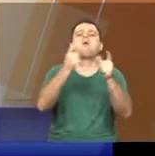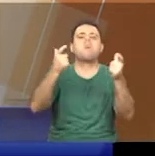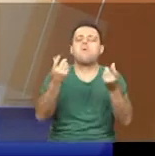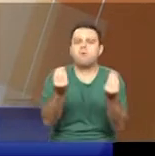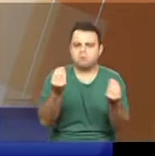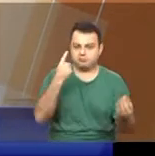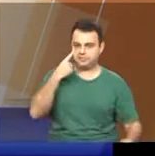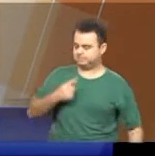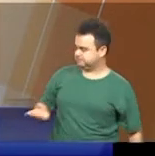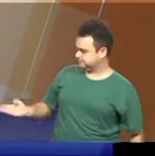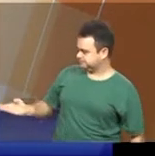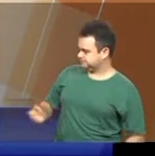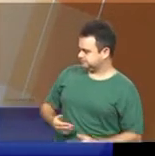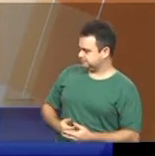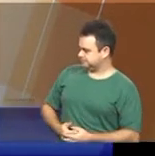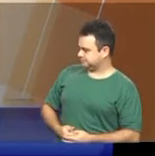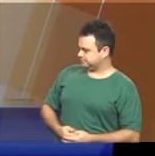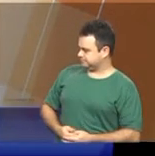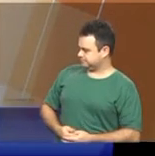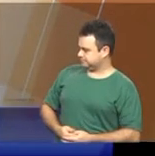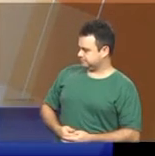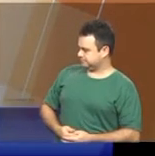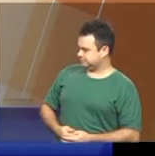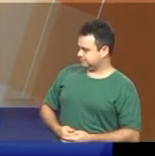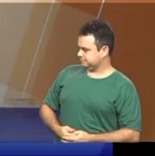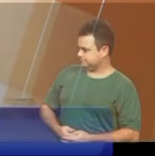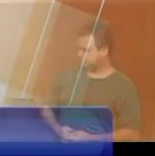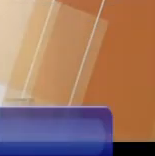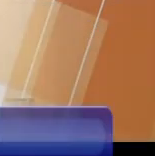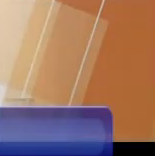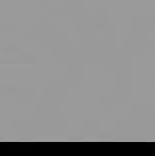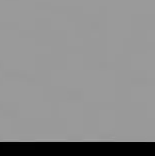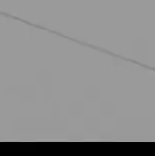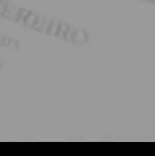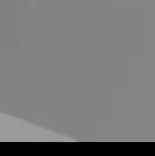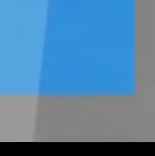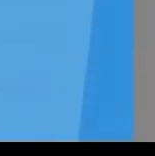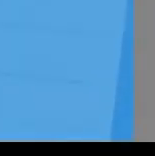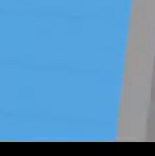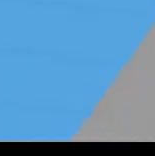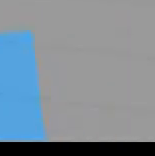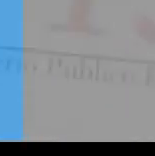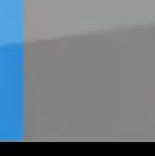É o www.riopreto.sp.leg.br Música